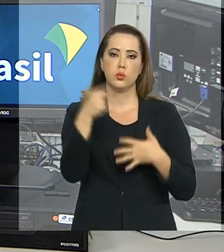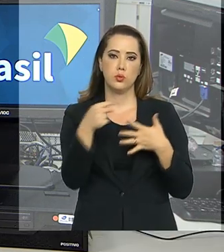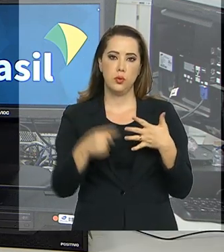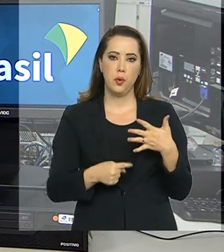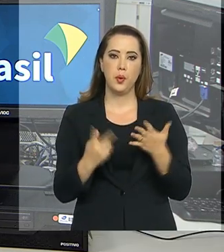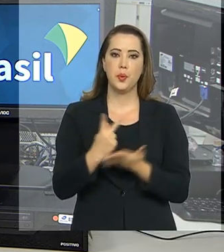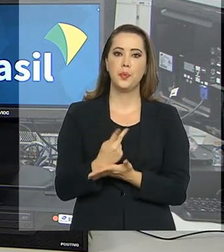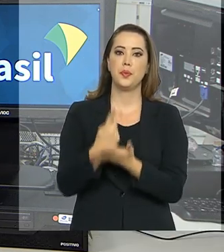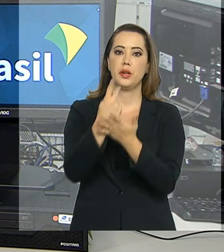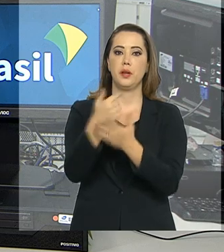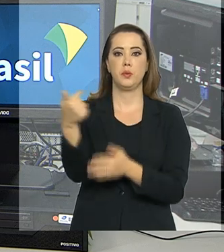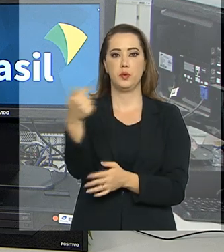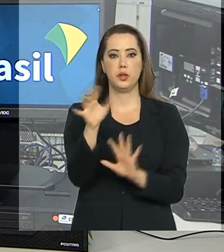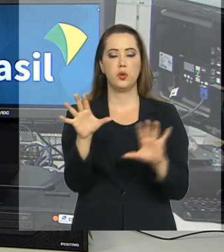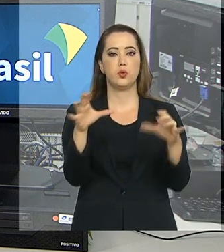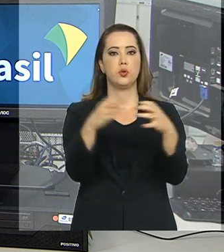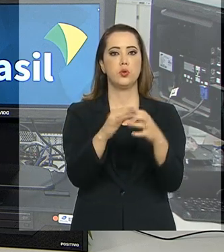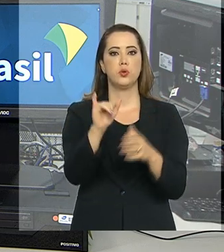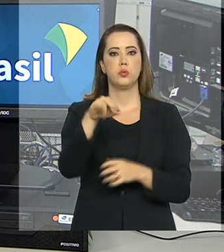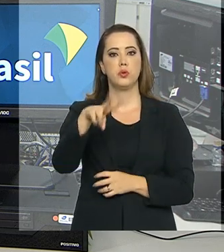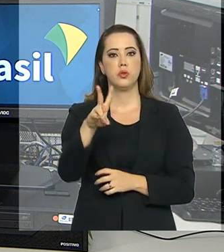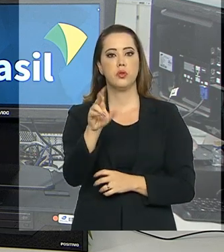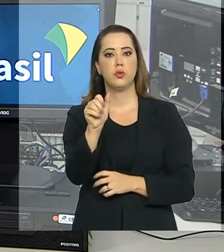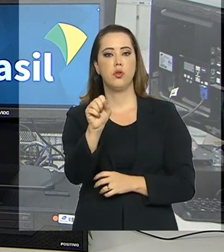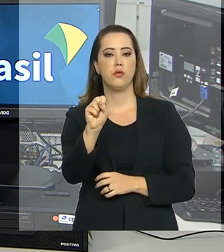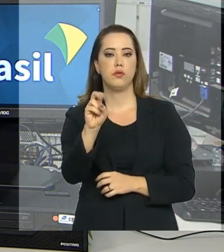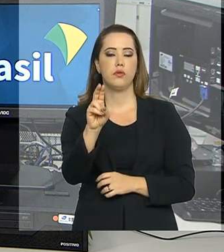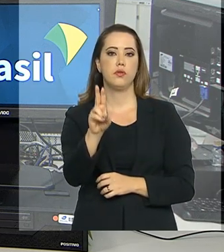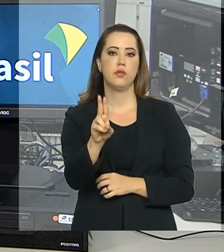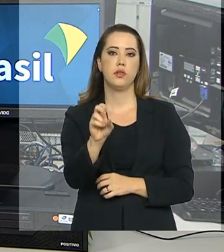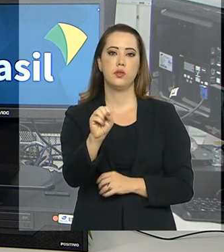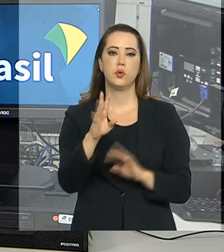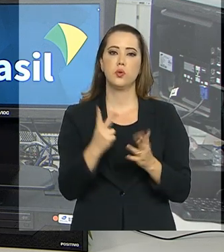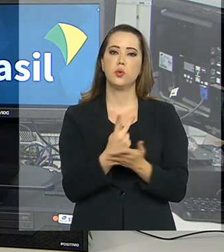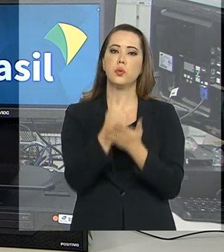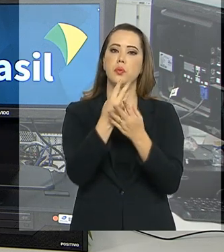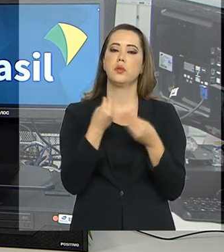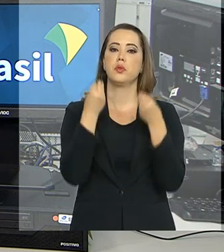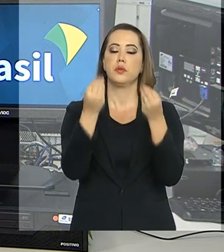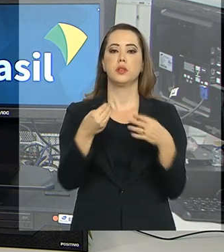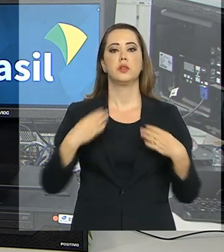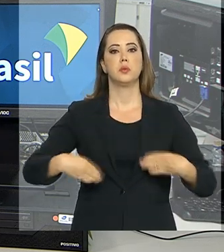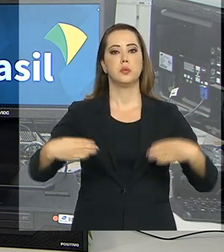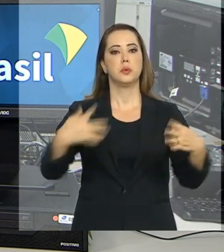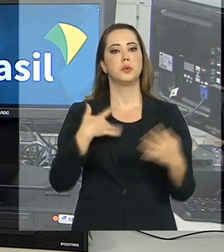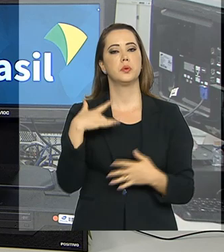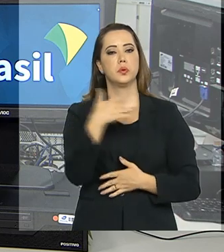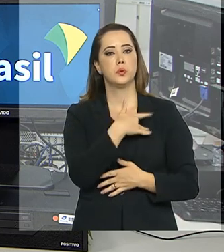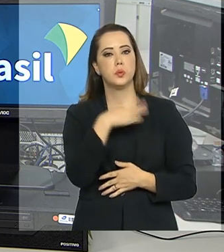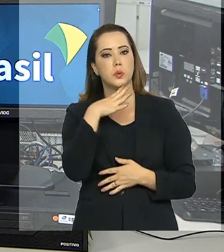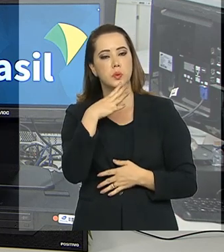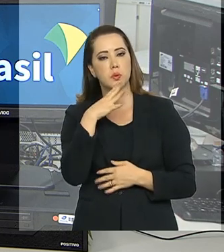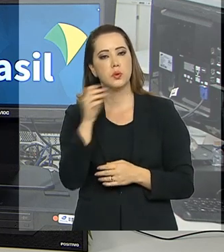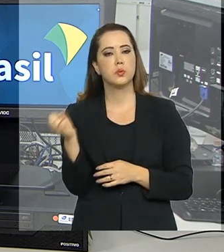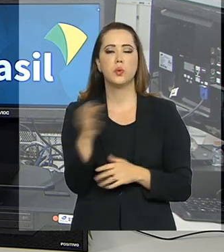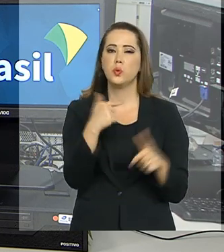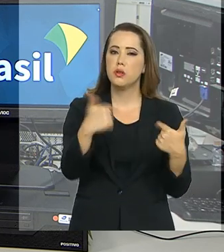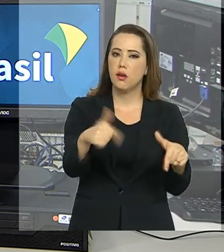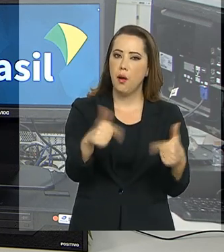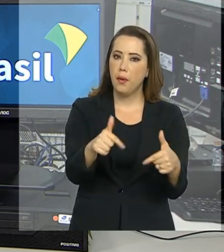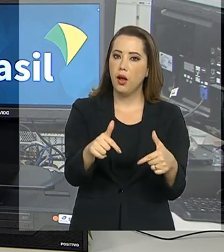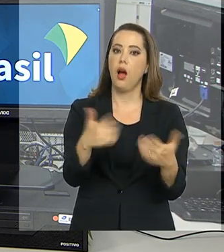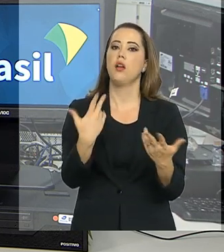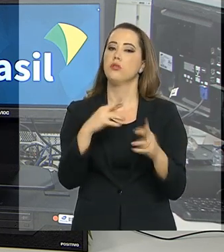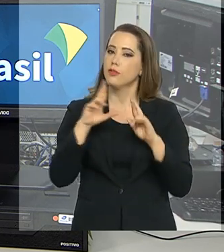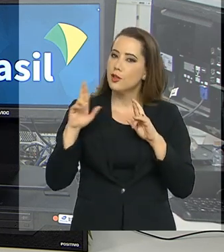premiadas na sétima edição do InovaSUS. A premiação é concedida pelo Ministério da Saúde em reconhecimento a boas práticas